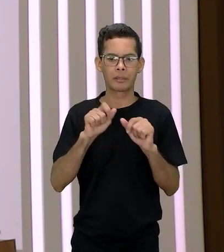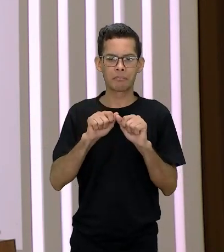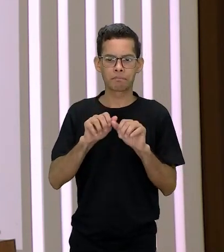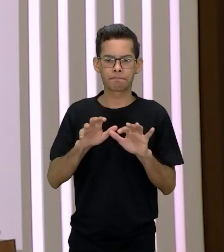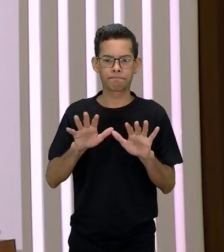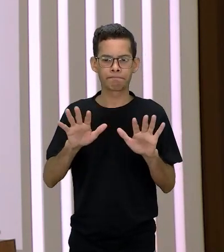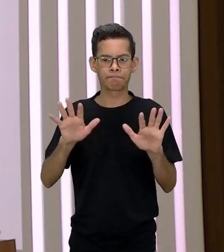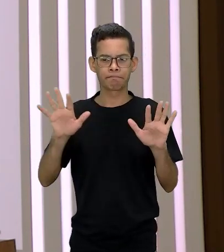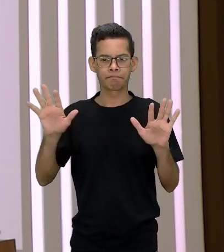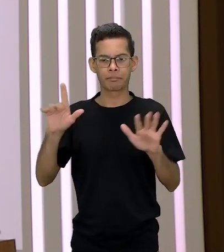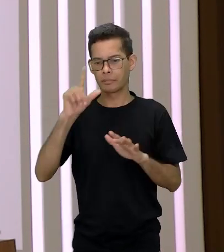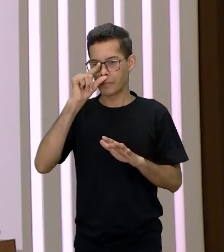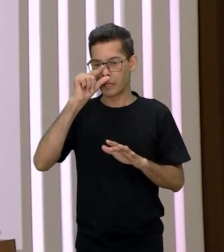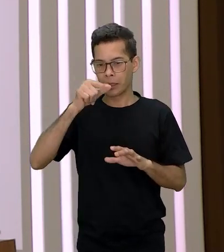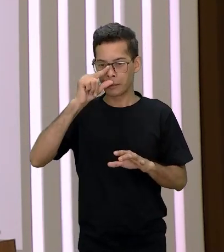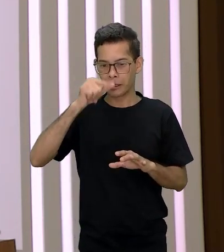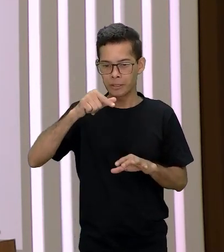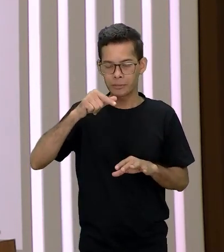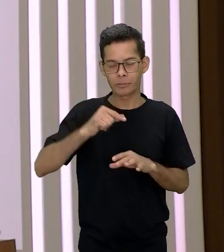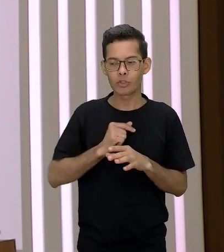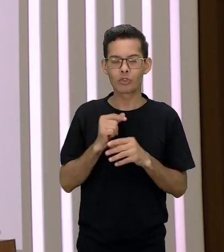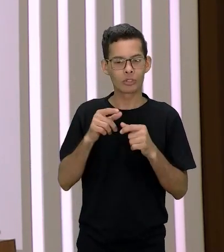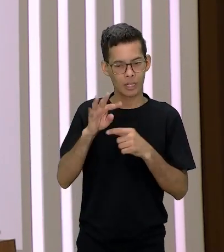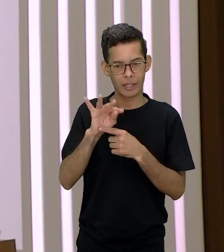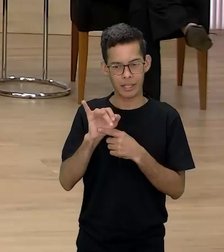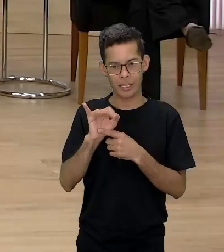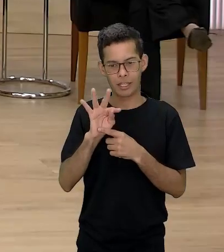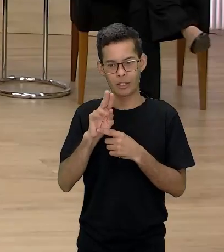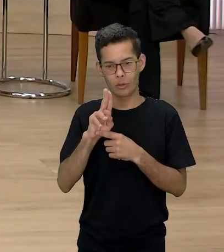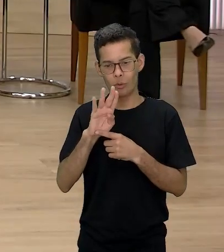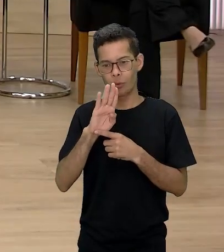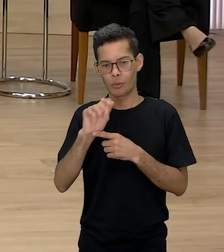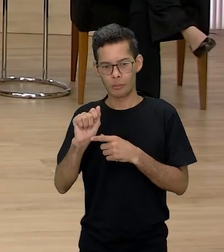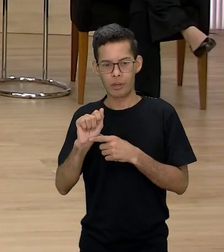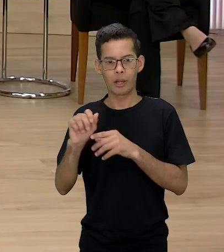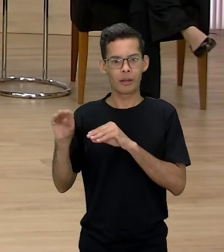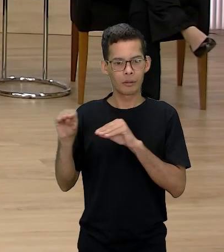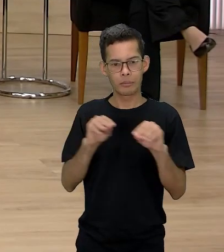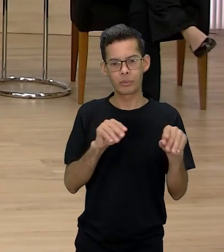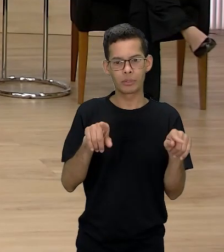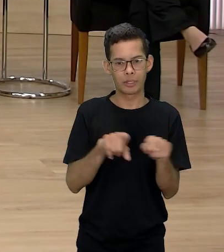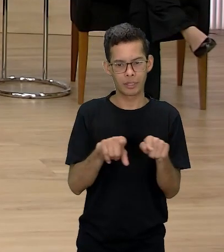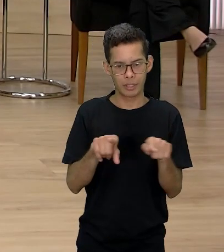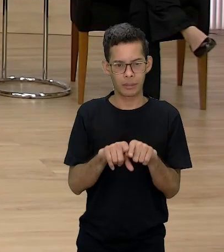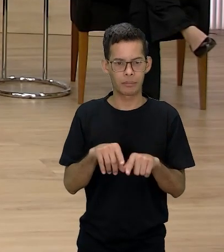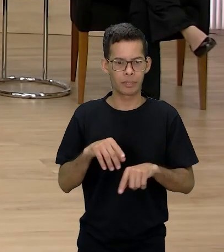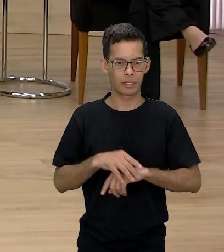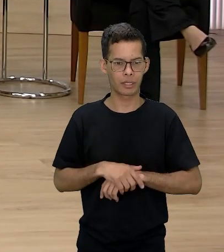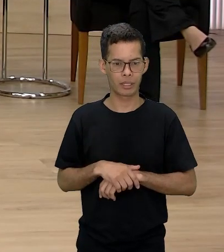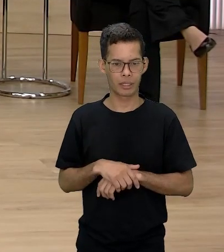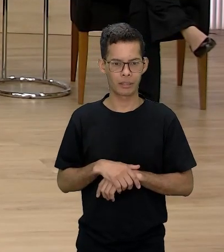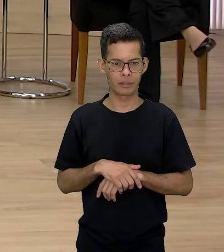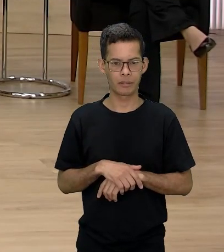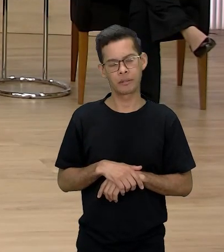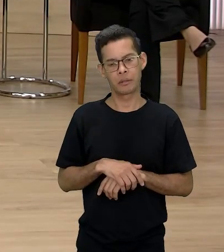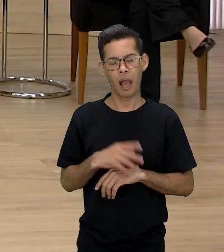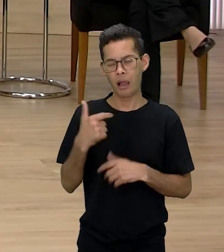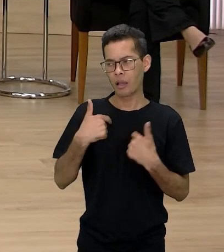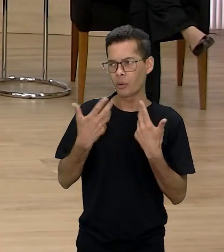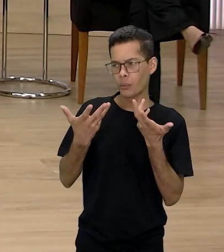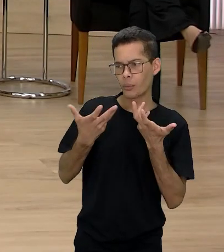perseguição às bruxas de Salém onde a Tituba acaba se enredando também eu gostaria de